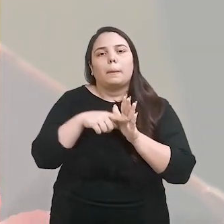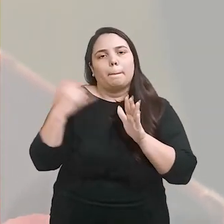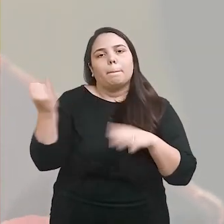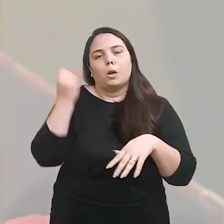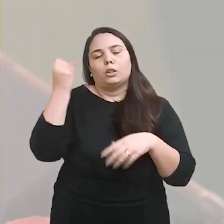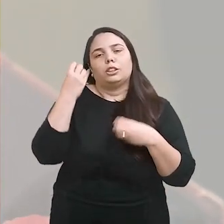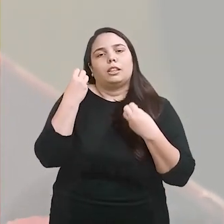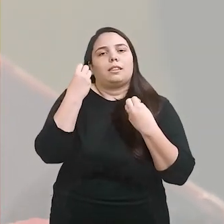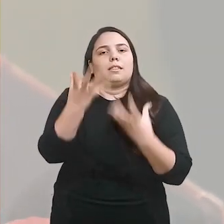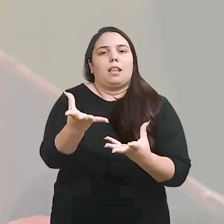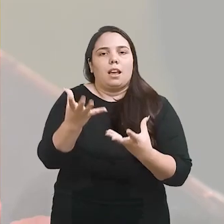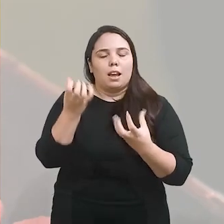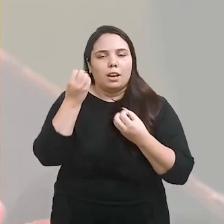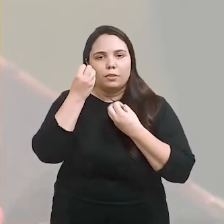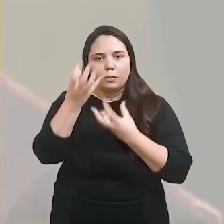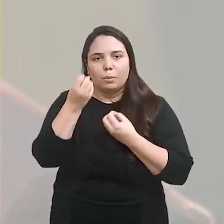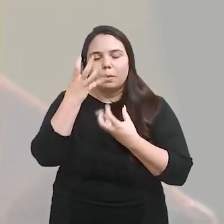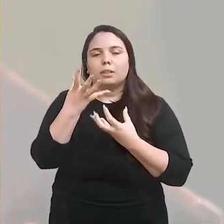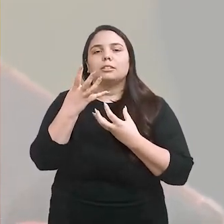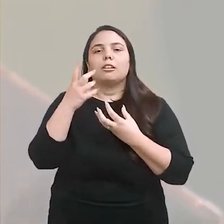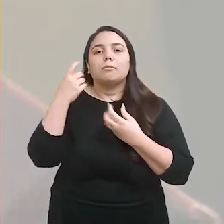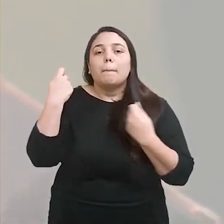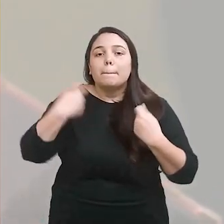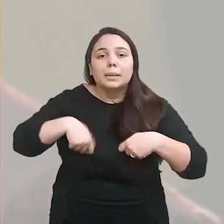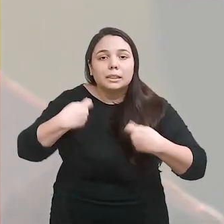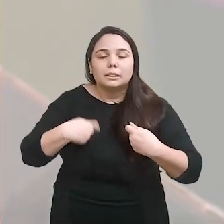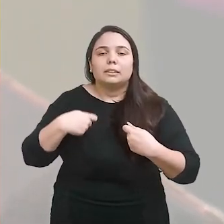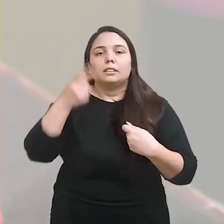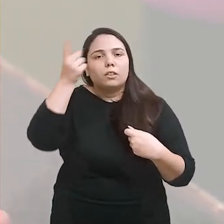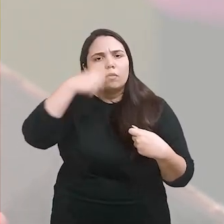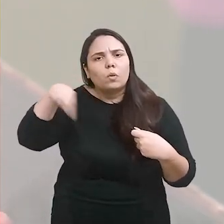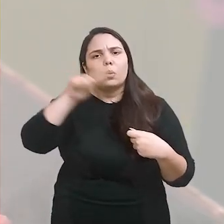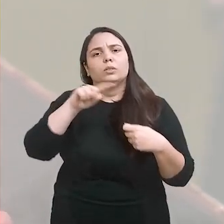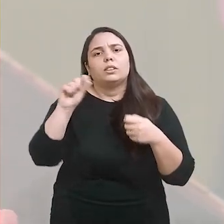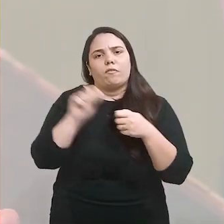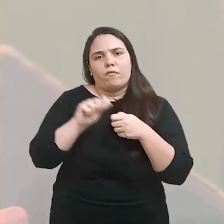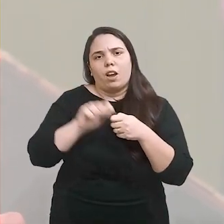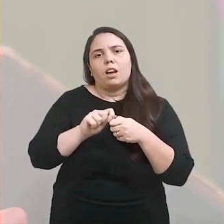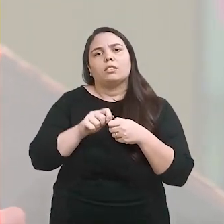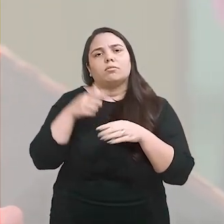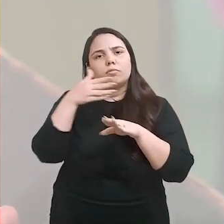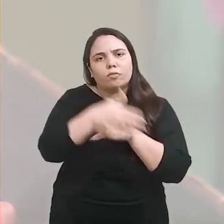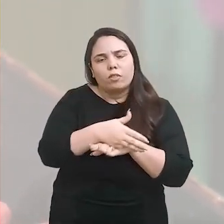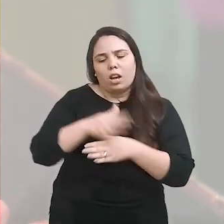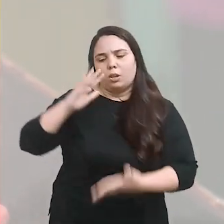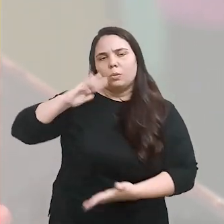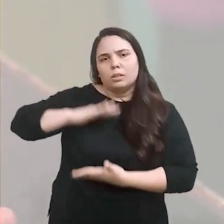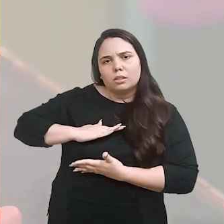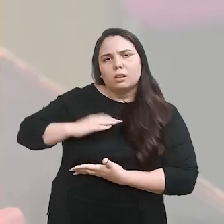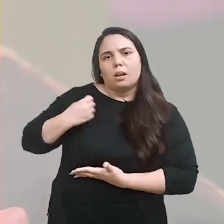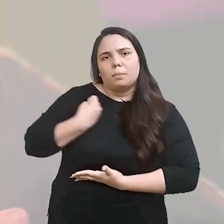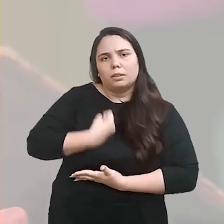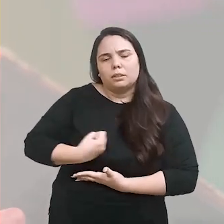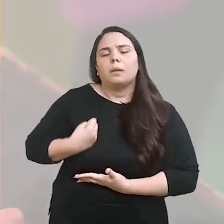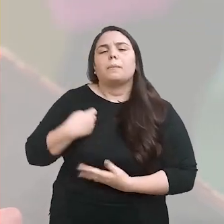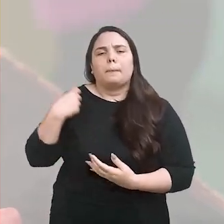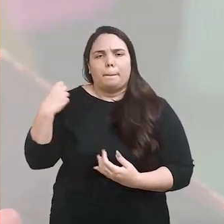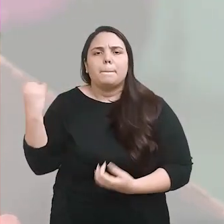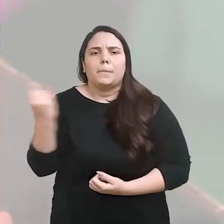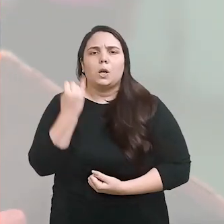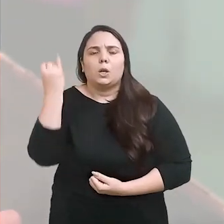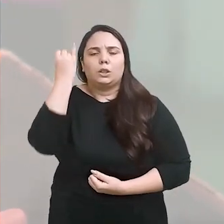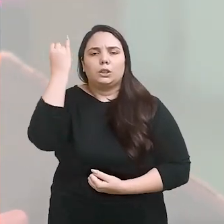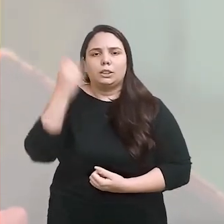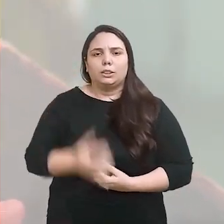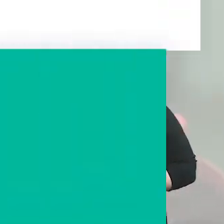em casa. Eu acho que é o momento de levar a informação e dizer, nós estamos aqui para ajudar vocês, a gente precisa que vocês façam sua prevenção. Então, é